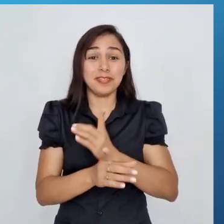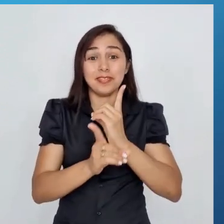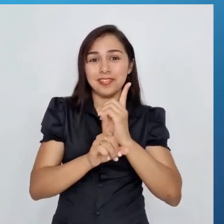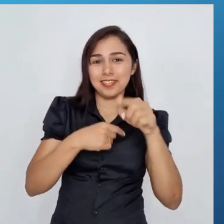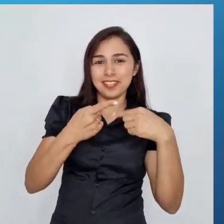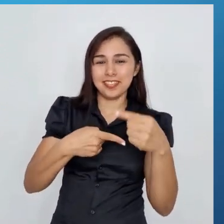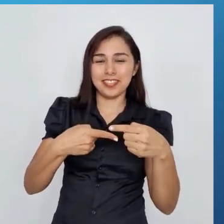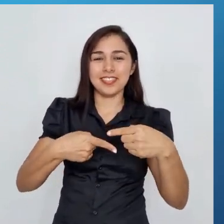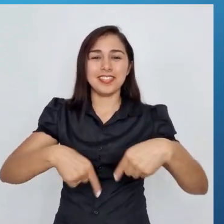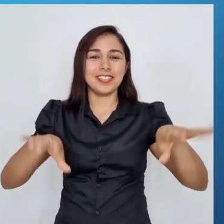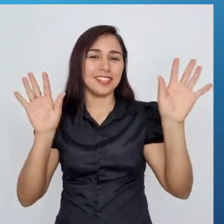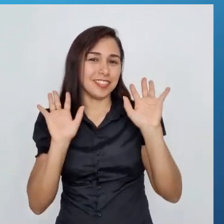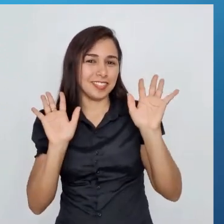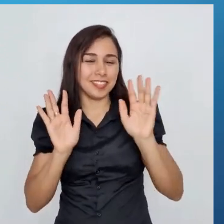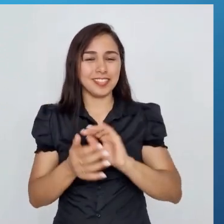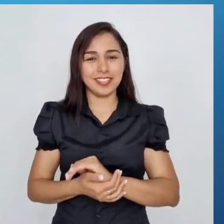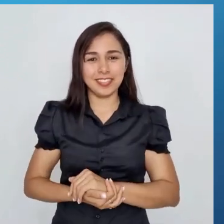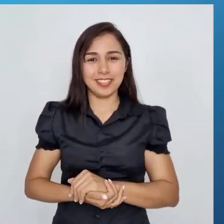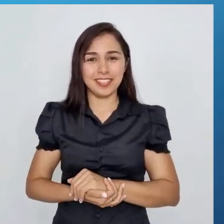próximo encontro. Tchau!